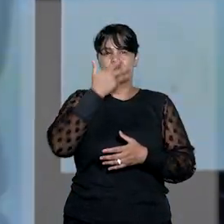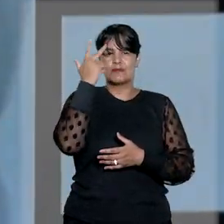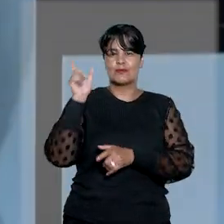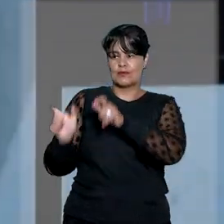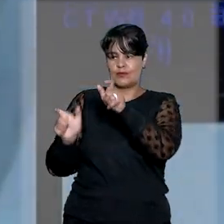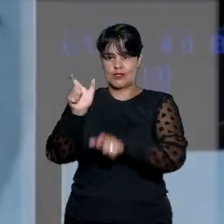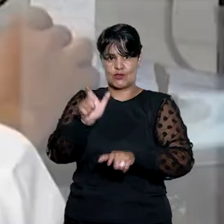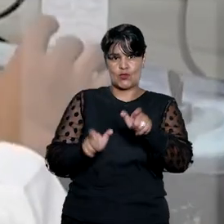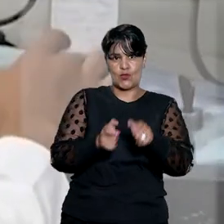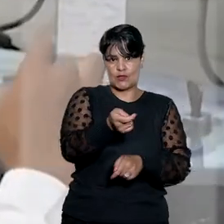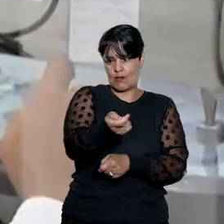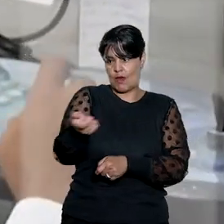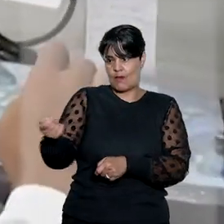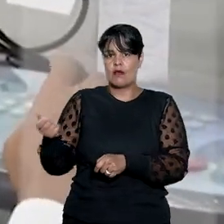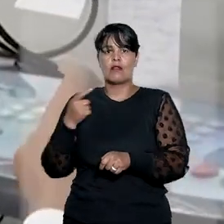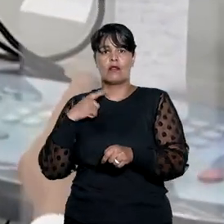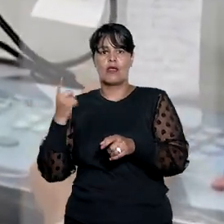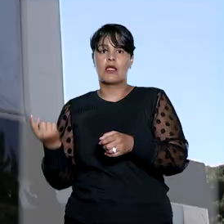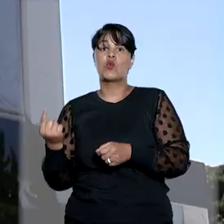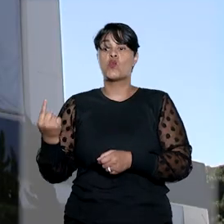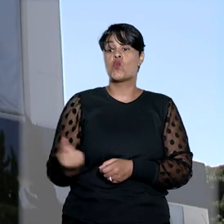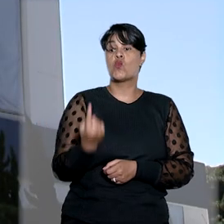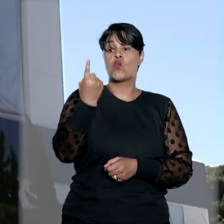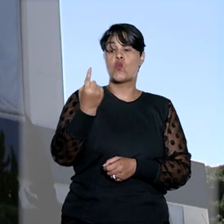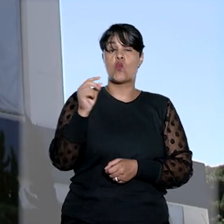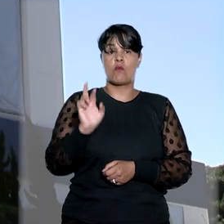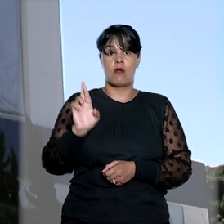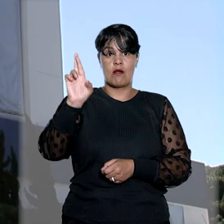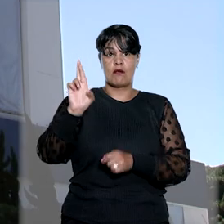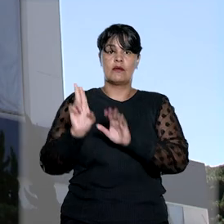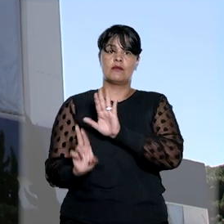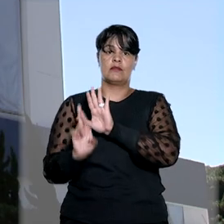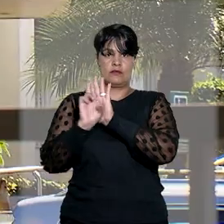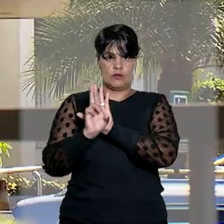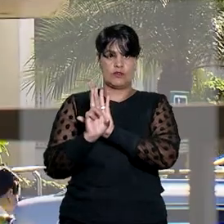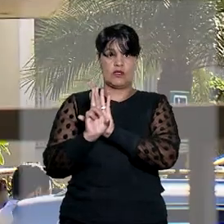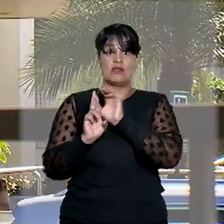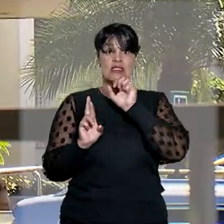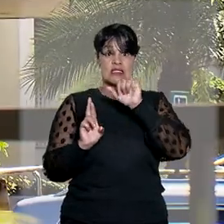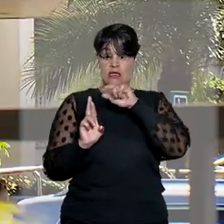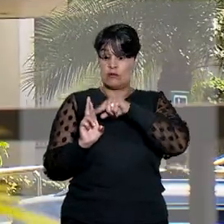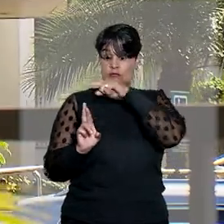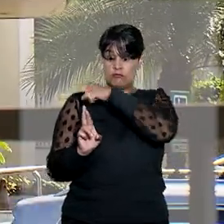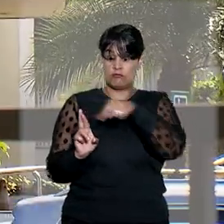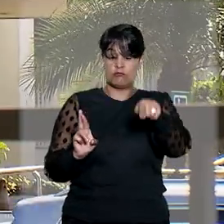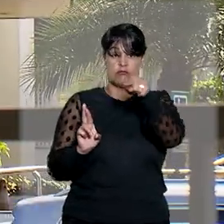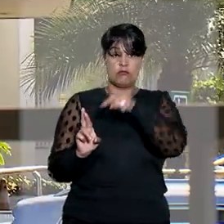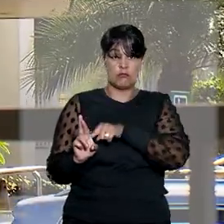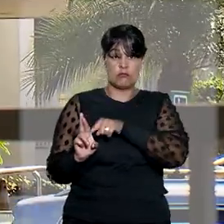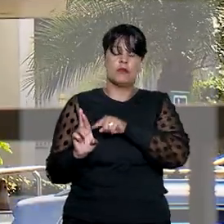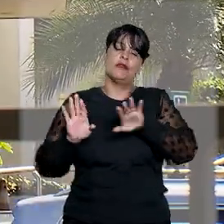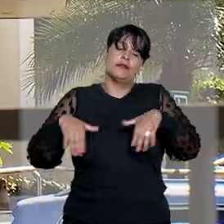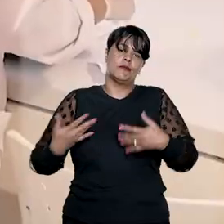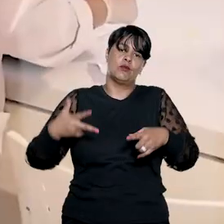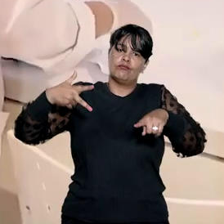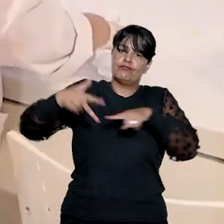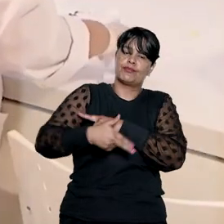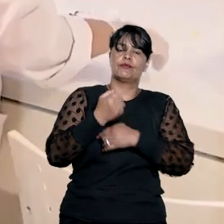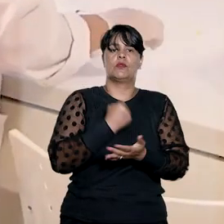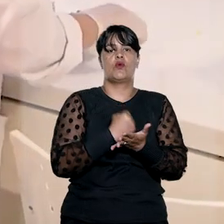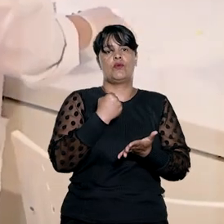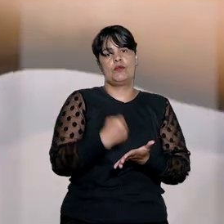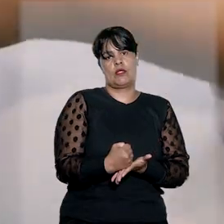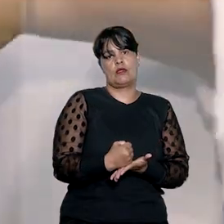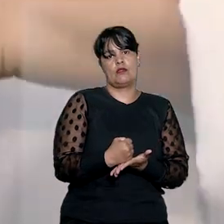coletivo são vinculados a uma pessoa jurídica cuja inatividade rompe o vínculo e impede a manutenção do